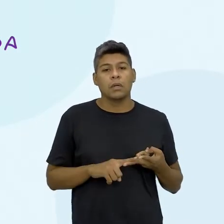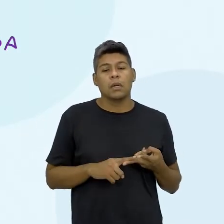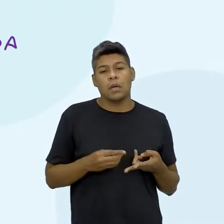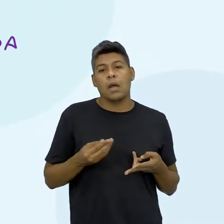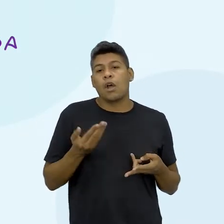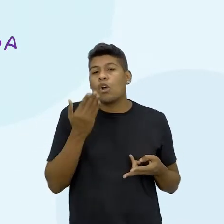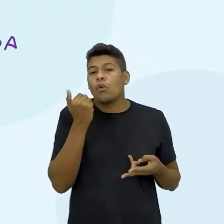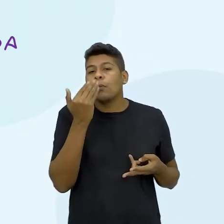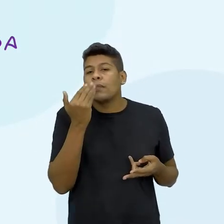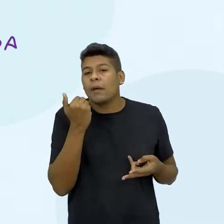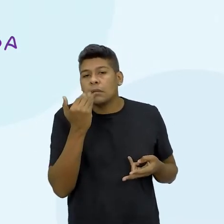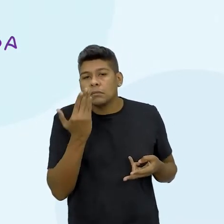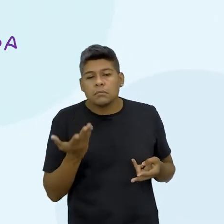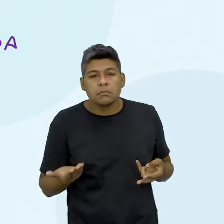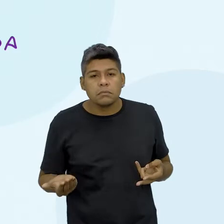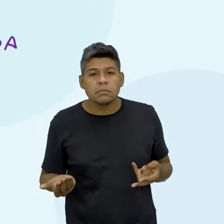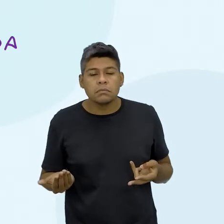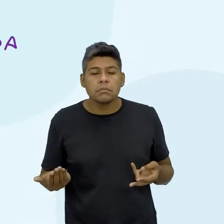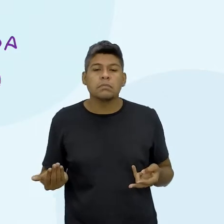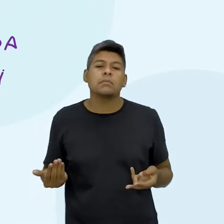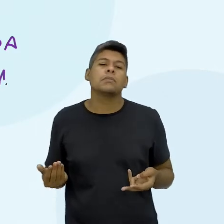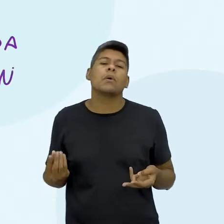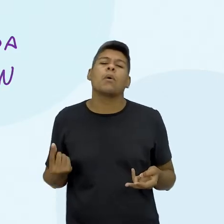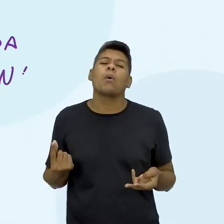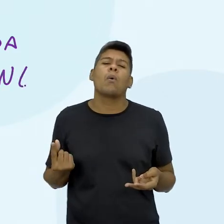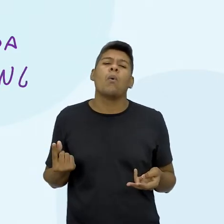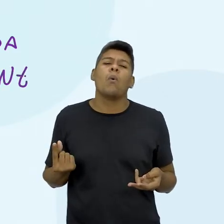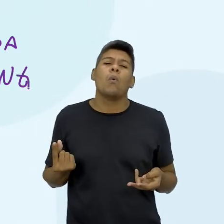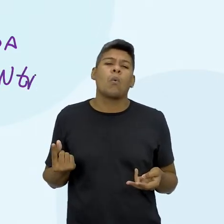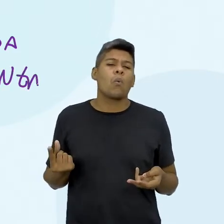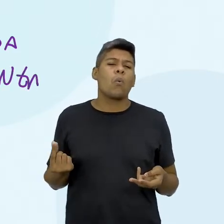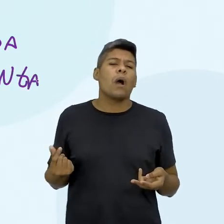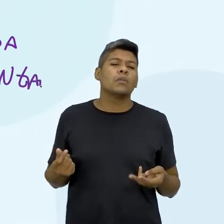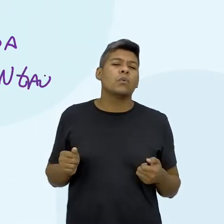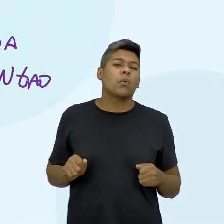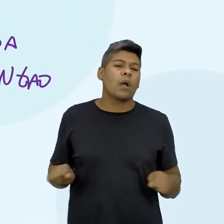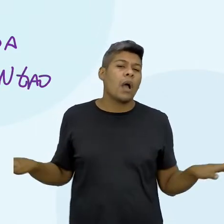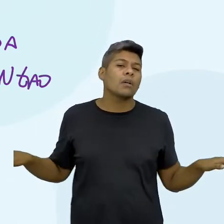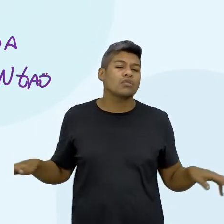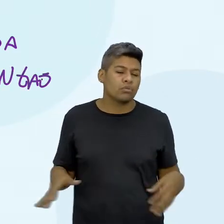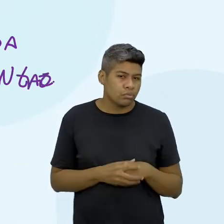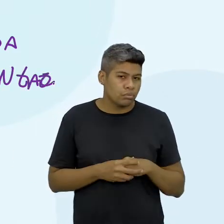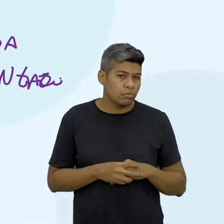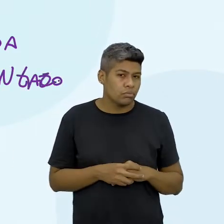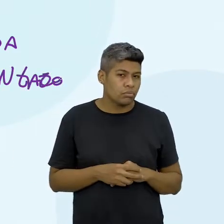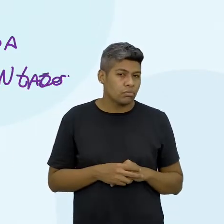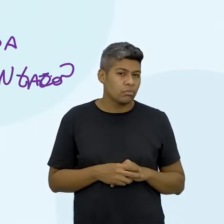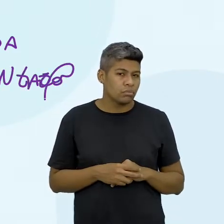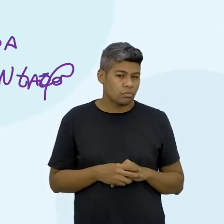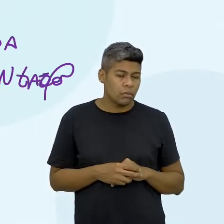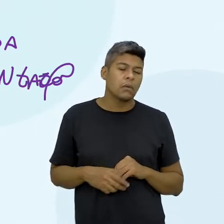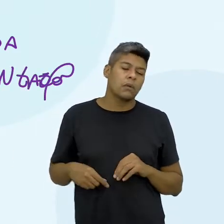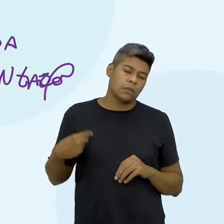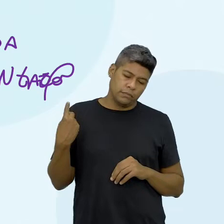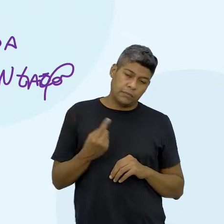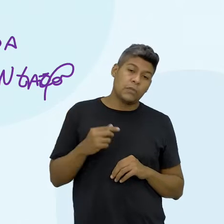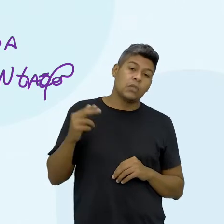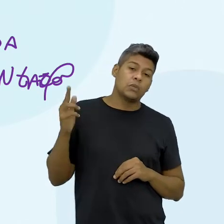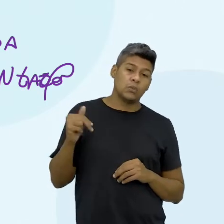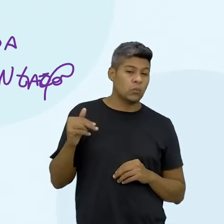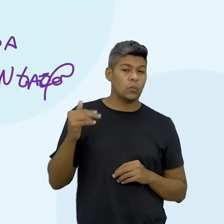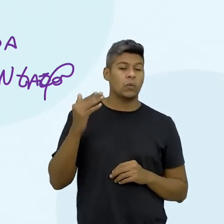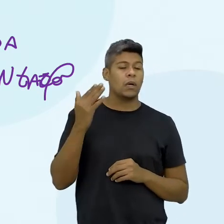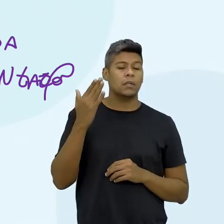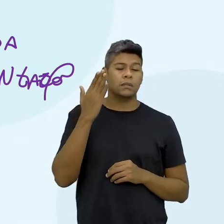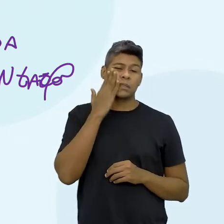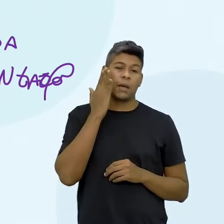papinha, né? na nossa alimentação e é óbvio que eu ainda falei pra vocês que a gente nunca vai saber